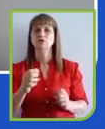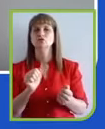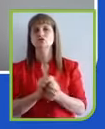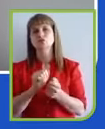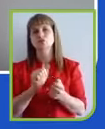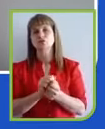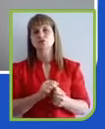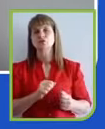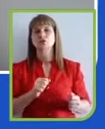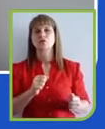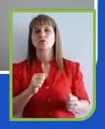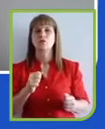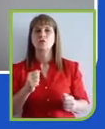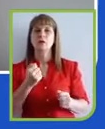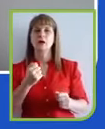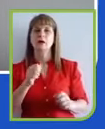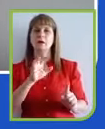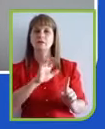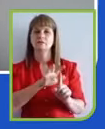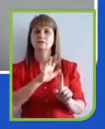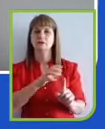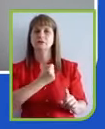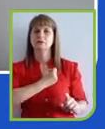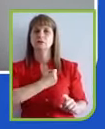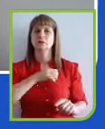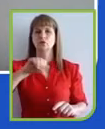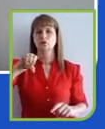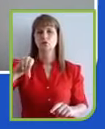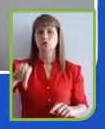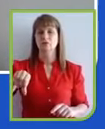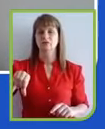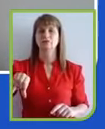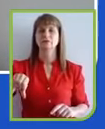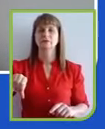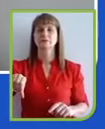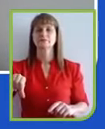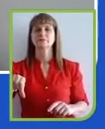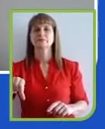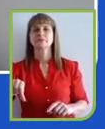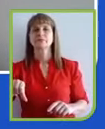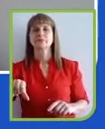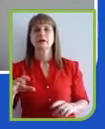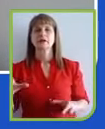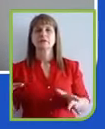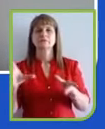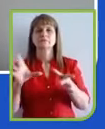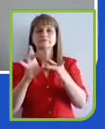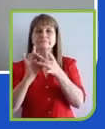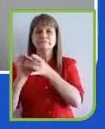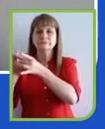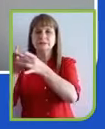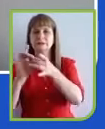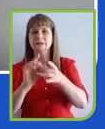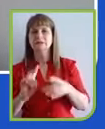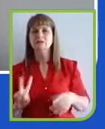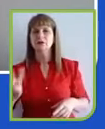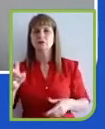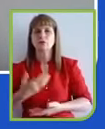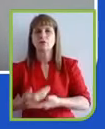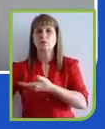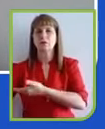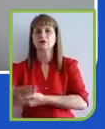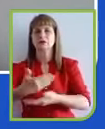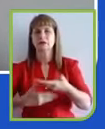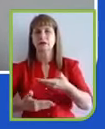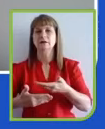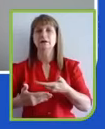compartilhado. Porque eu vejo tudo isso, a interdependência e o valor compartilhado como uma coisa única que eu costumo chamar de ecossistema.